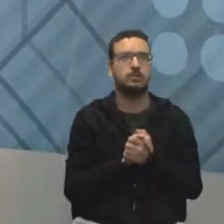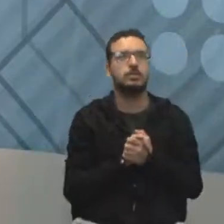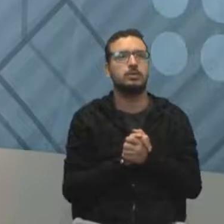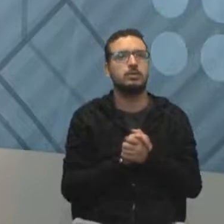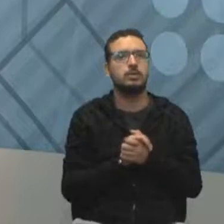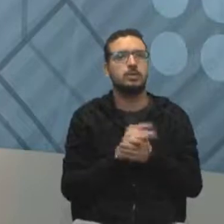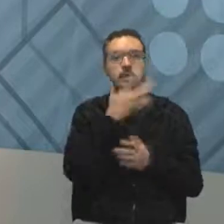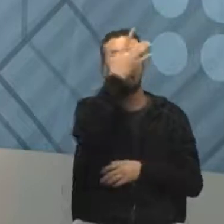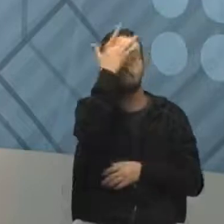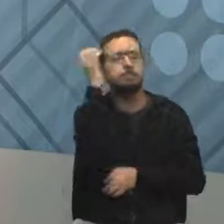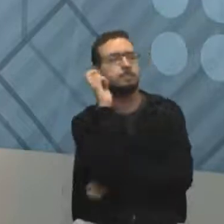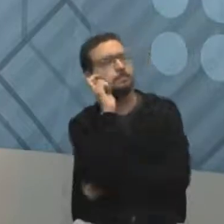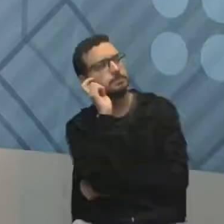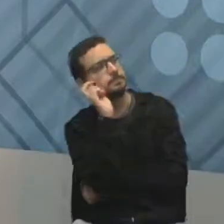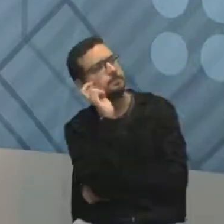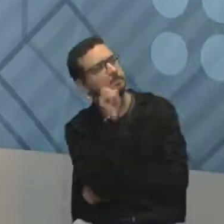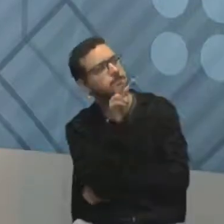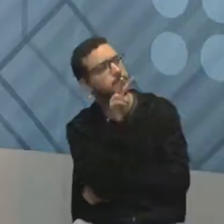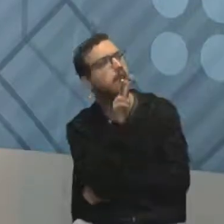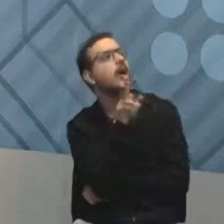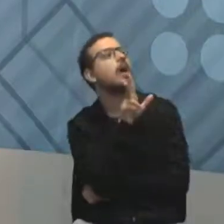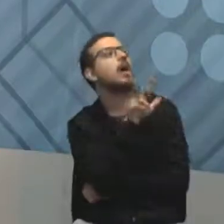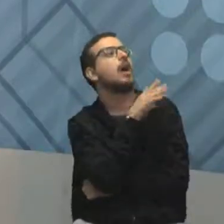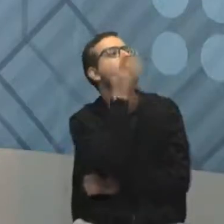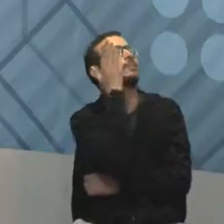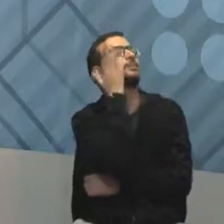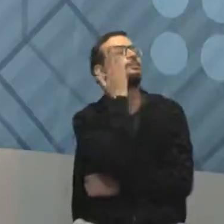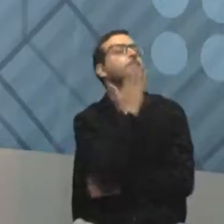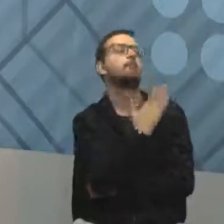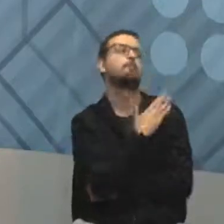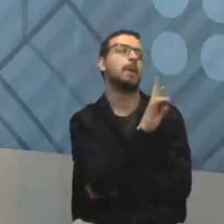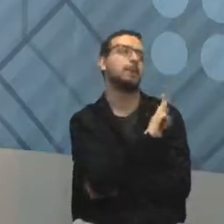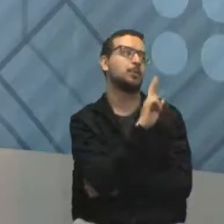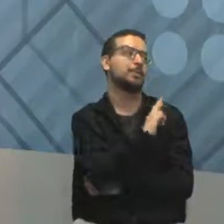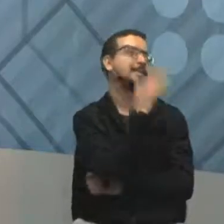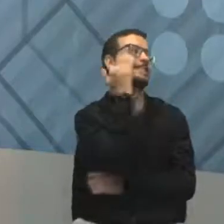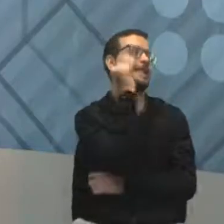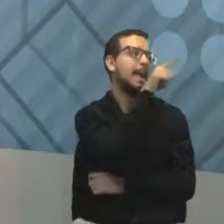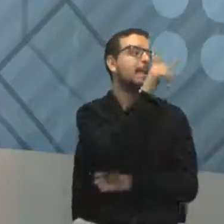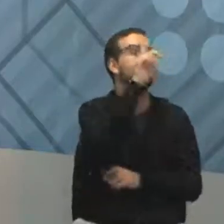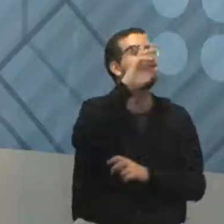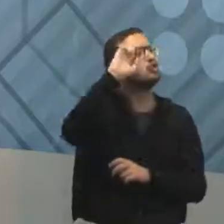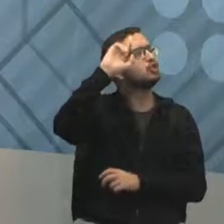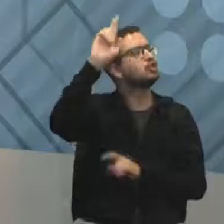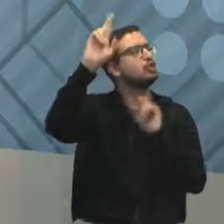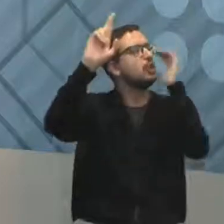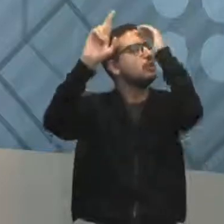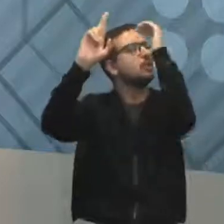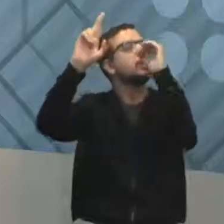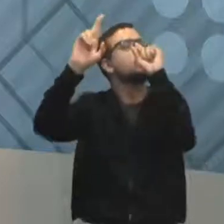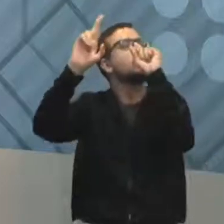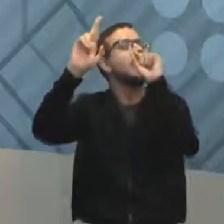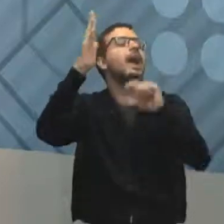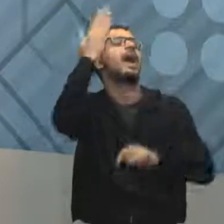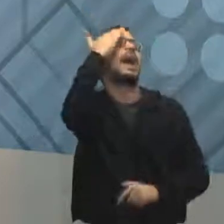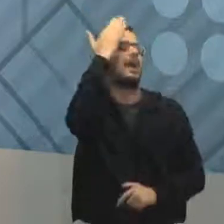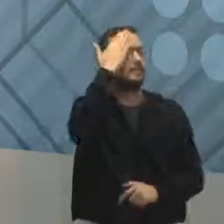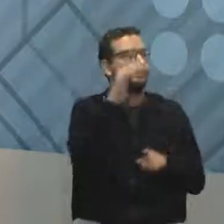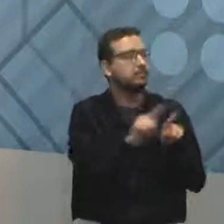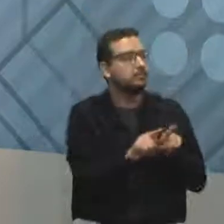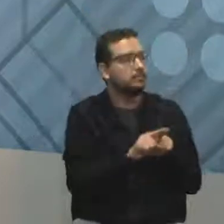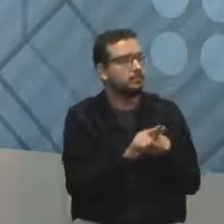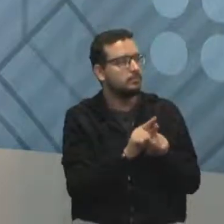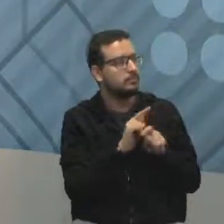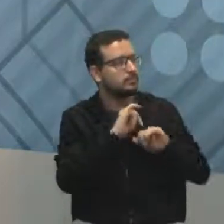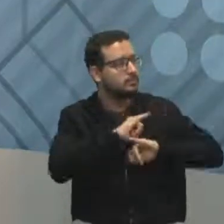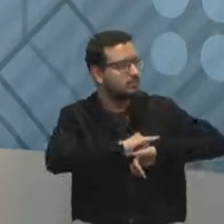Todo mundo vai bater o olho lá e saber o que ele faz, quem manda nele, quem obedece ele, quem ele precisa consultar e quem